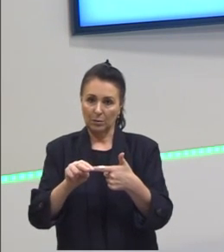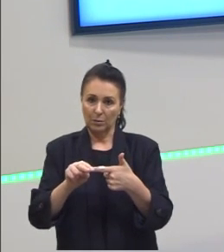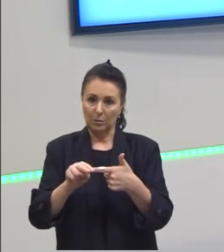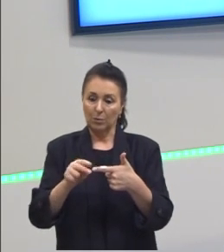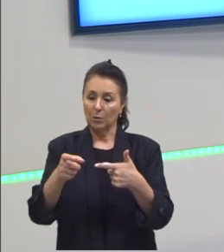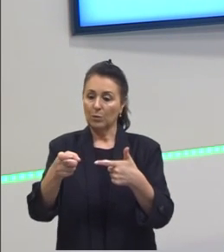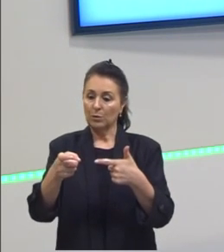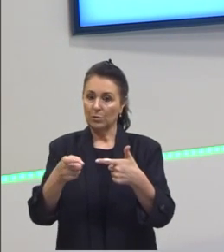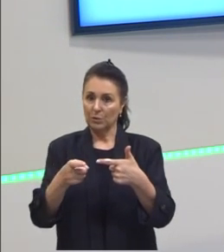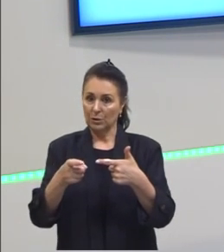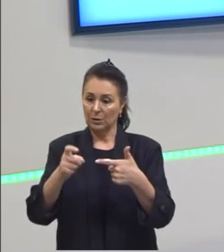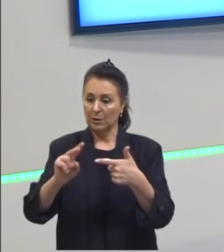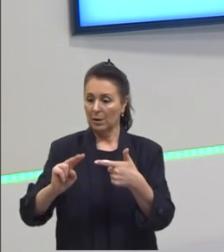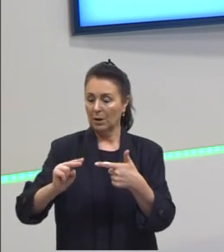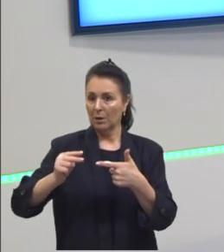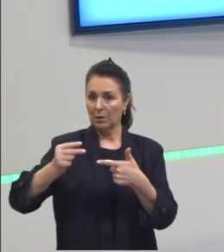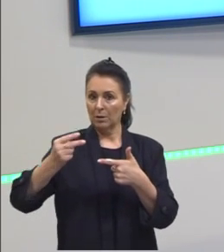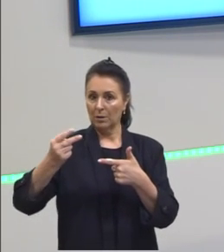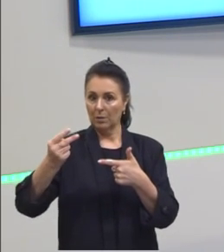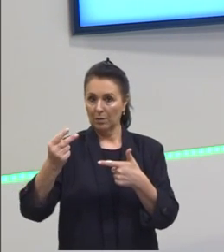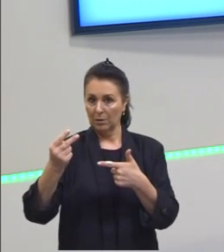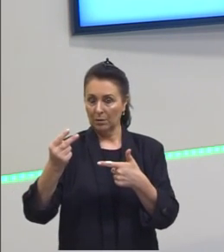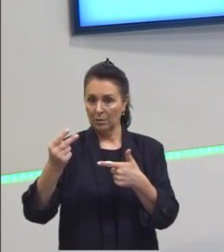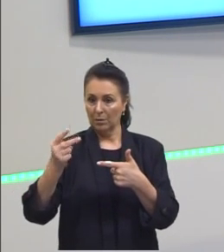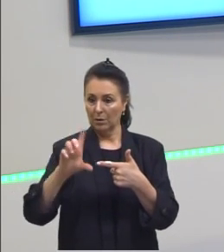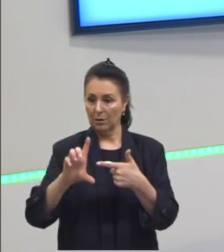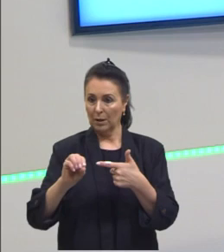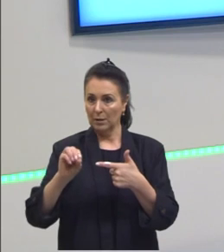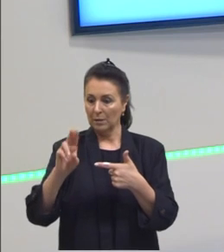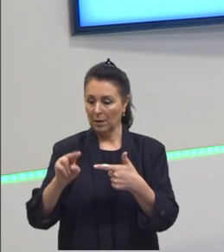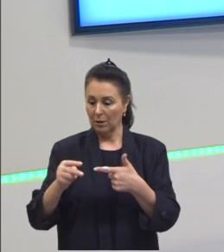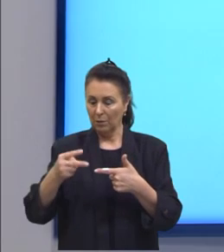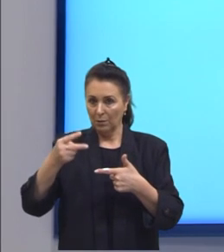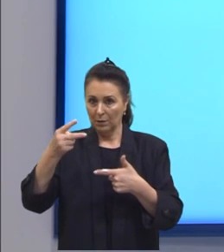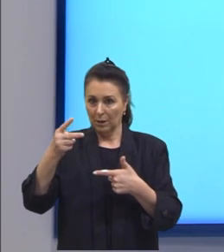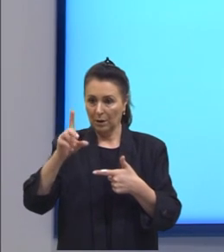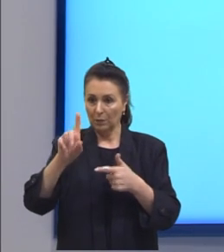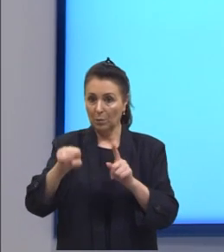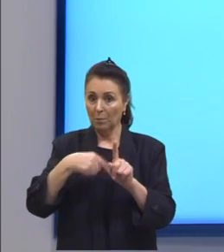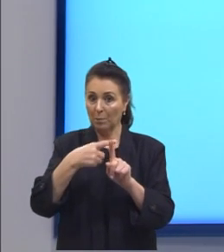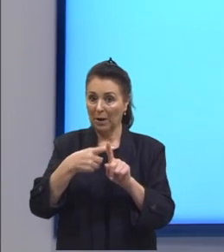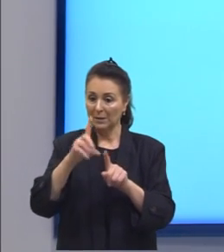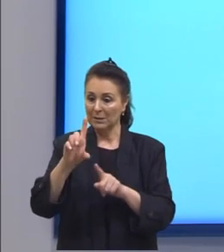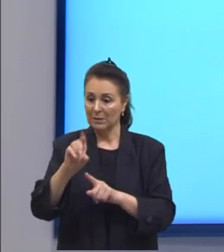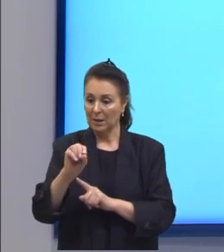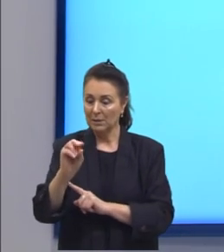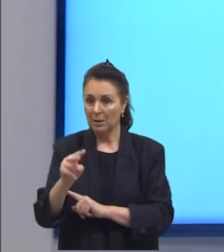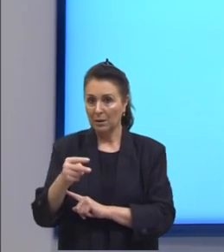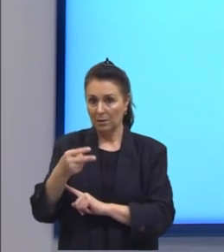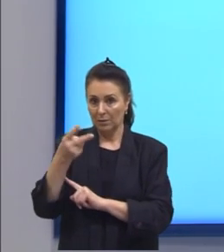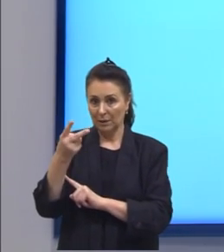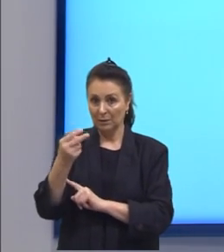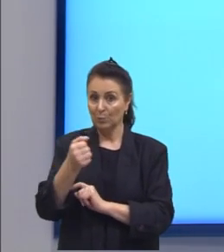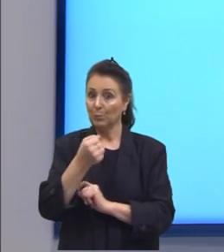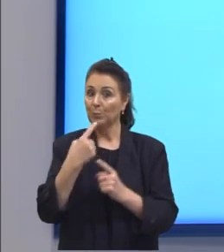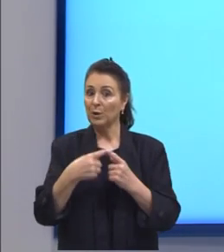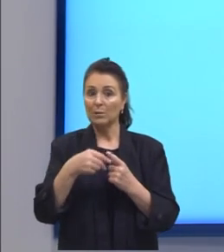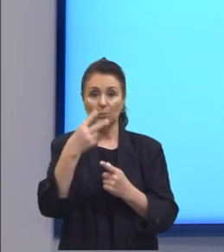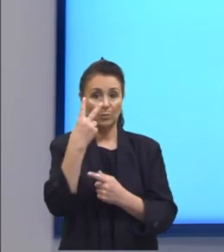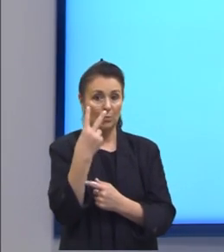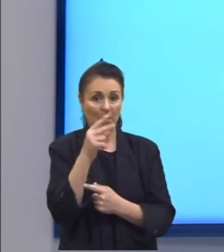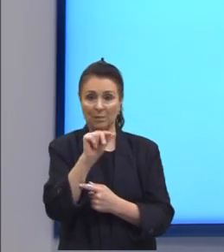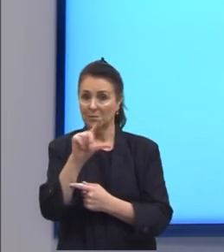ao quadrado é igual a 10 ao quadrado mais 10 ao quadrado que seriam os outros dois lados da figura